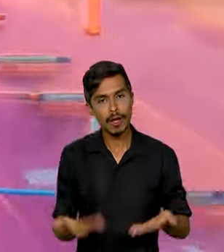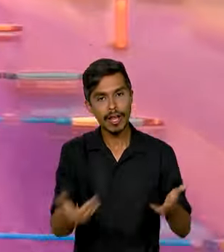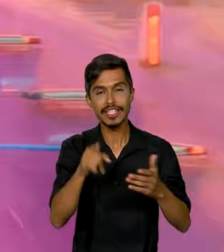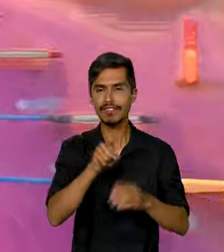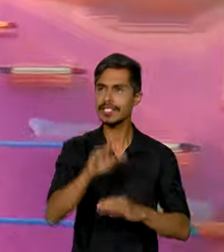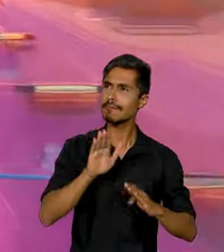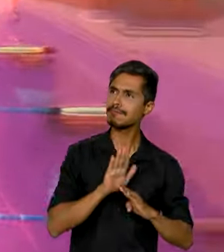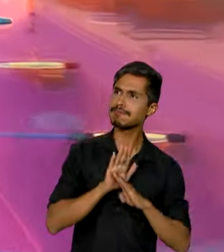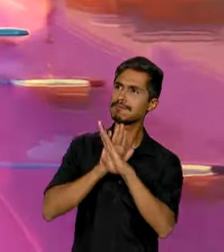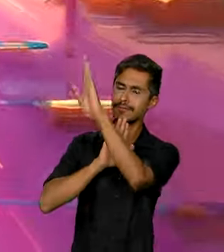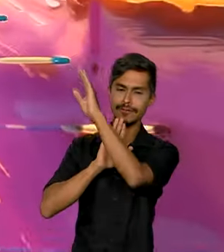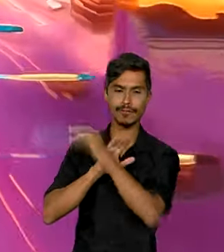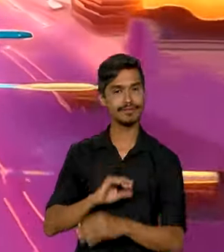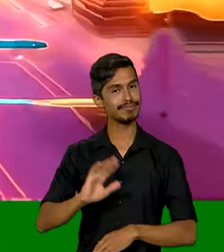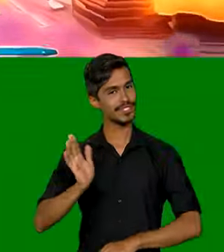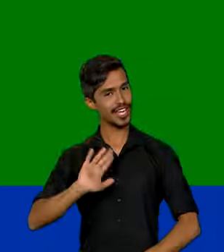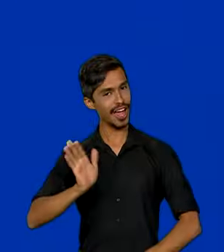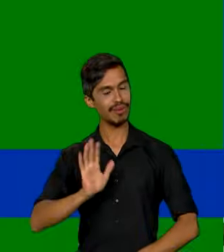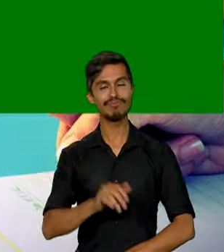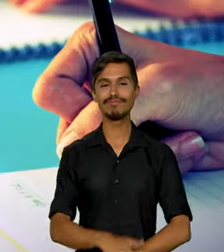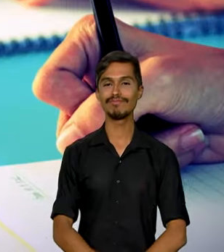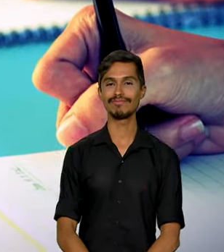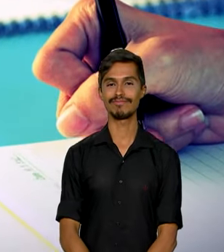vez mais longe. Tchauzinho!